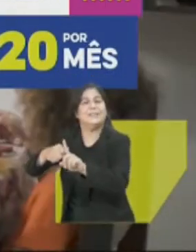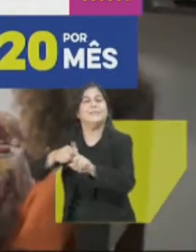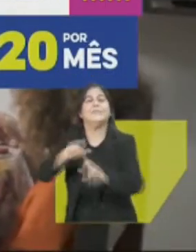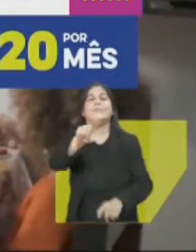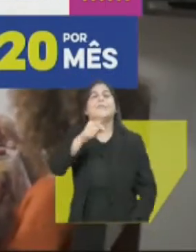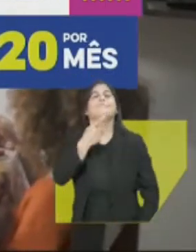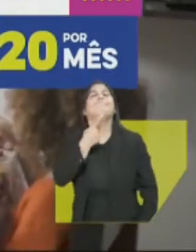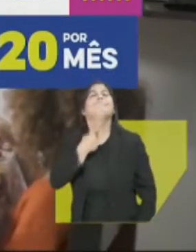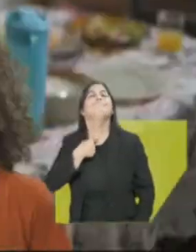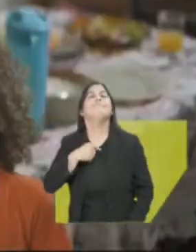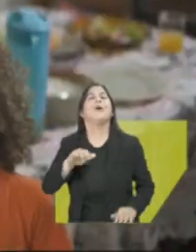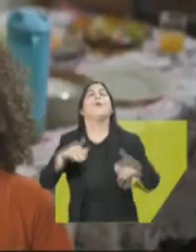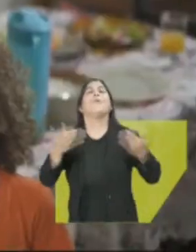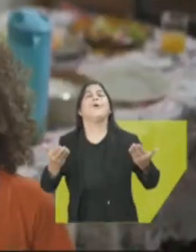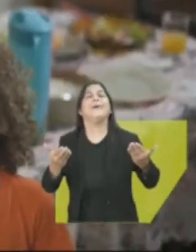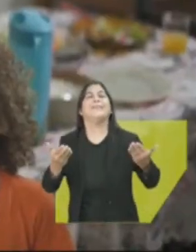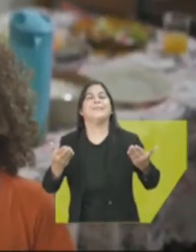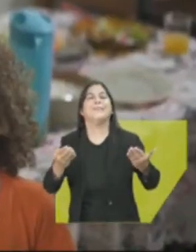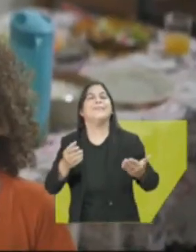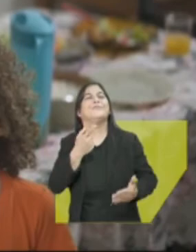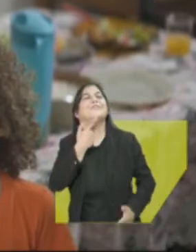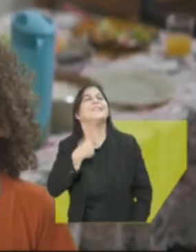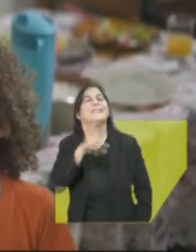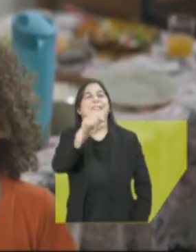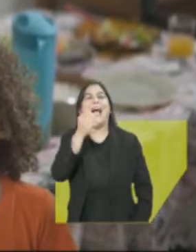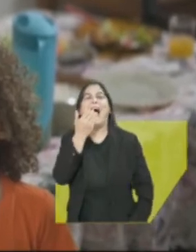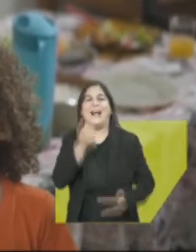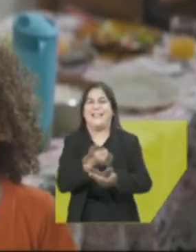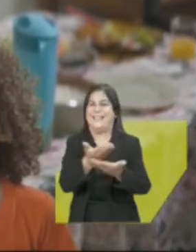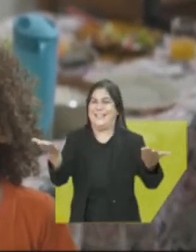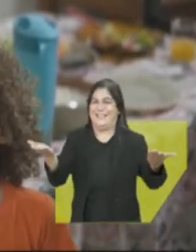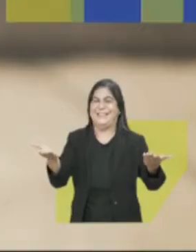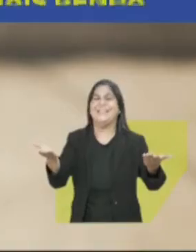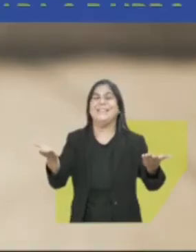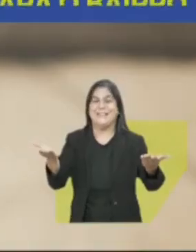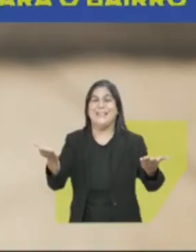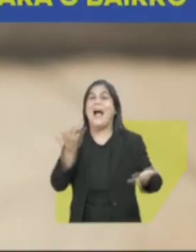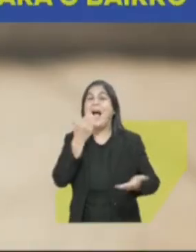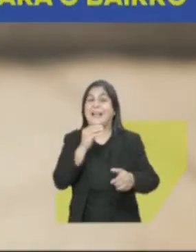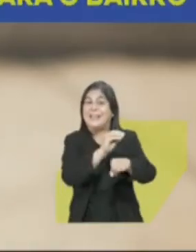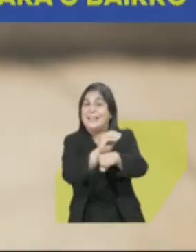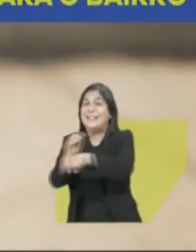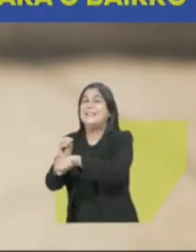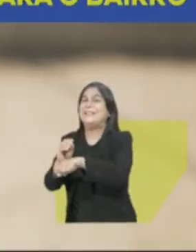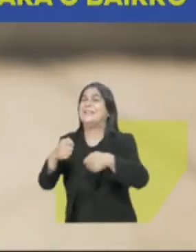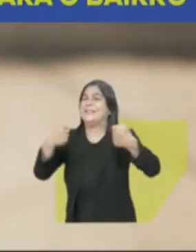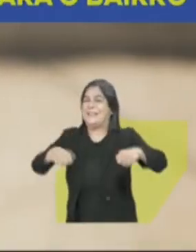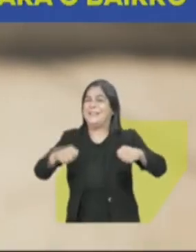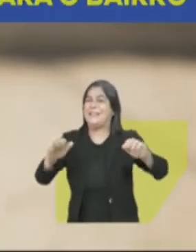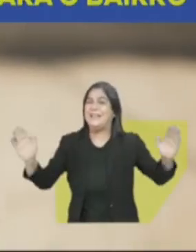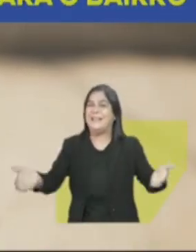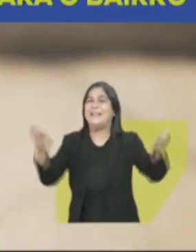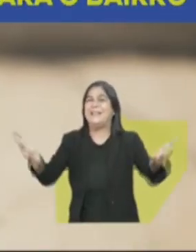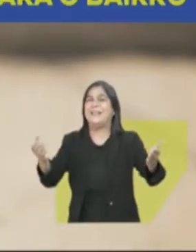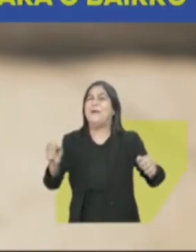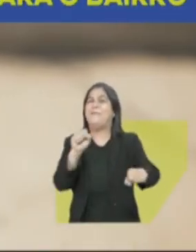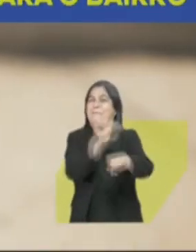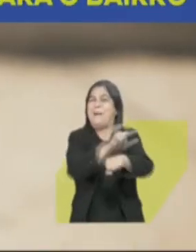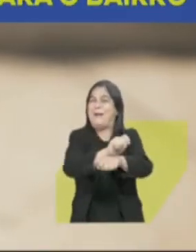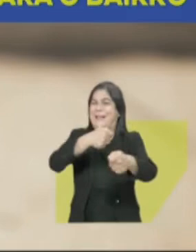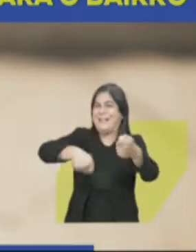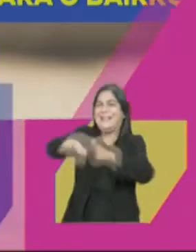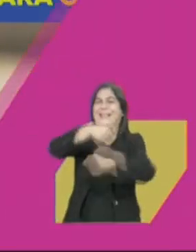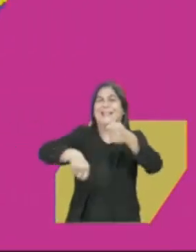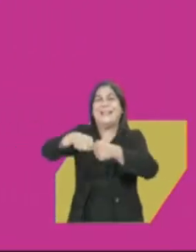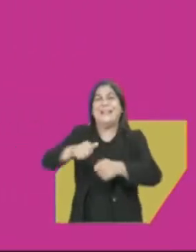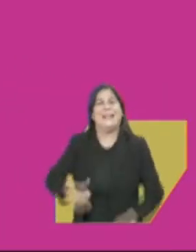escolherem onde, quando e o que vão comprar para a sua alimentação básica, alimentando quem precisa e gerando renda para o